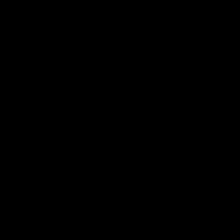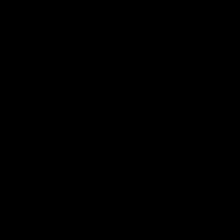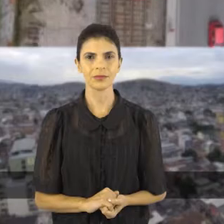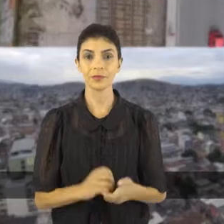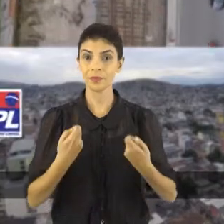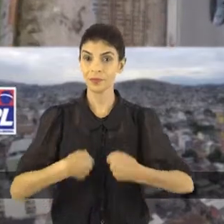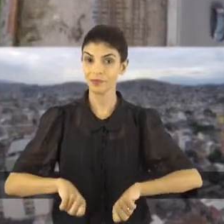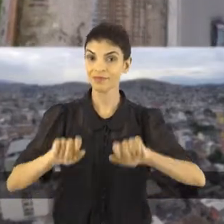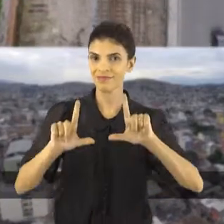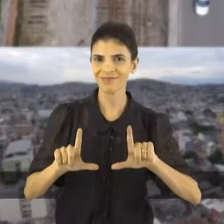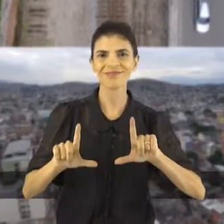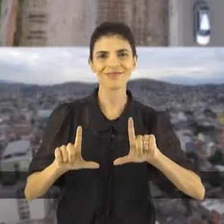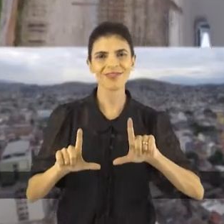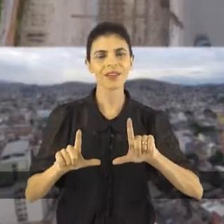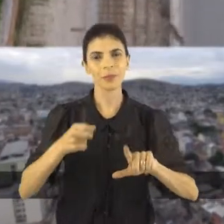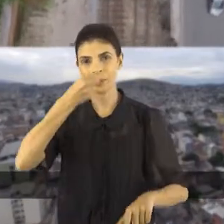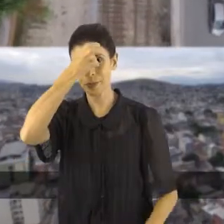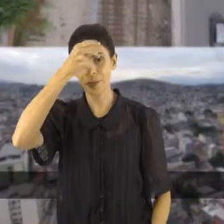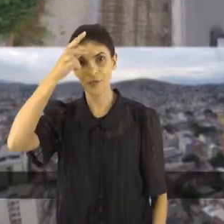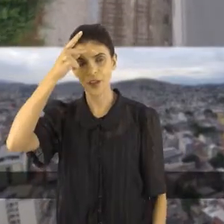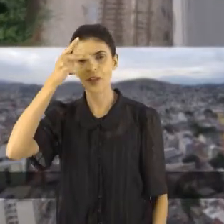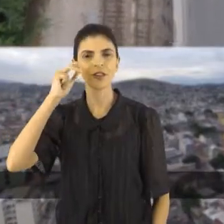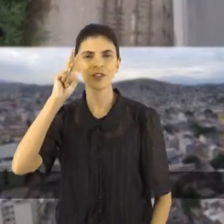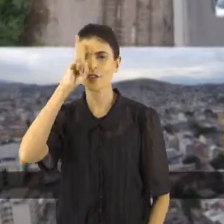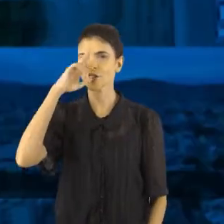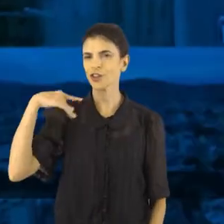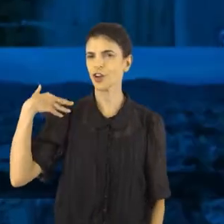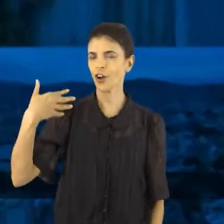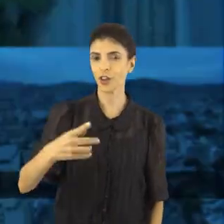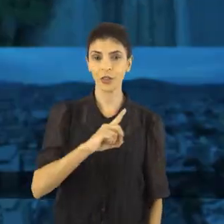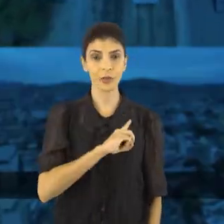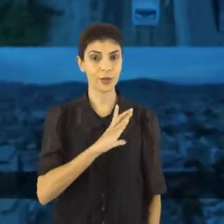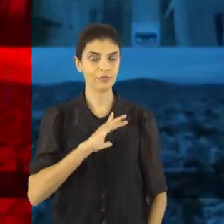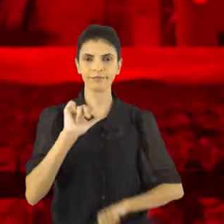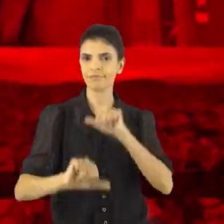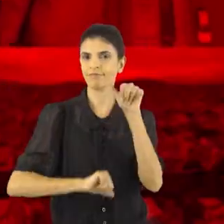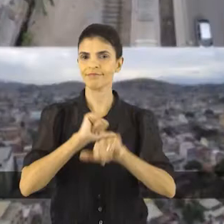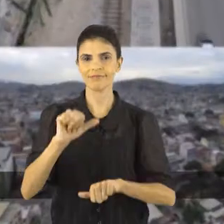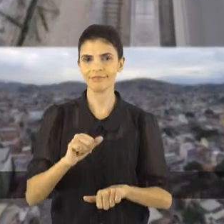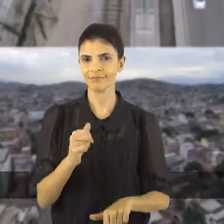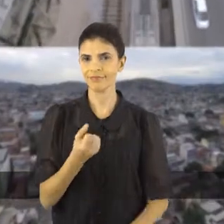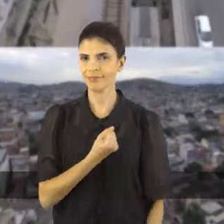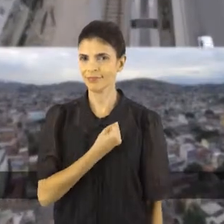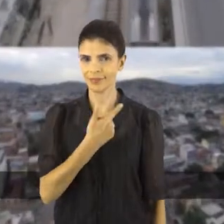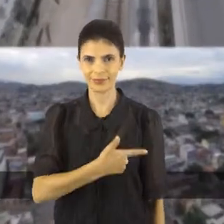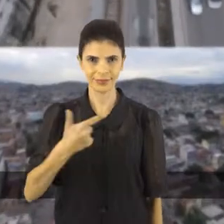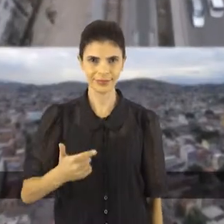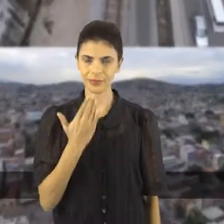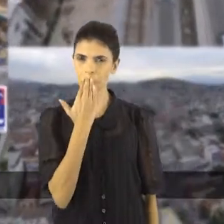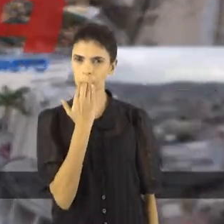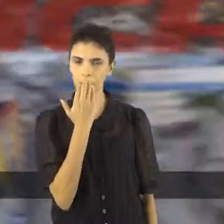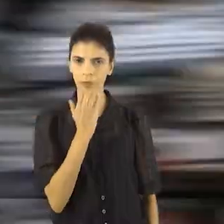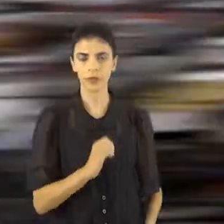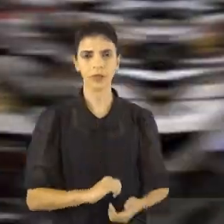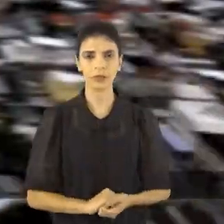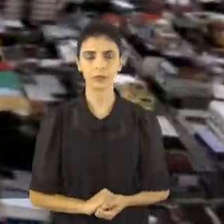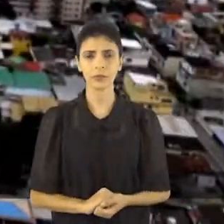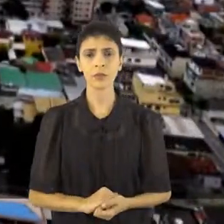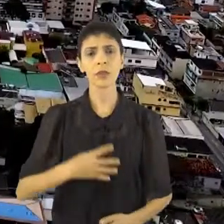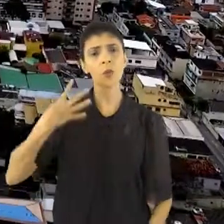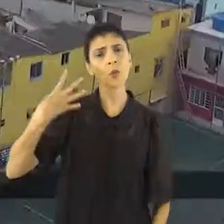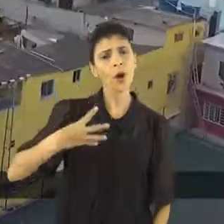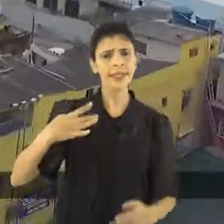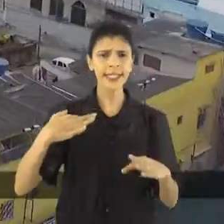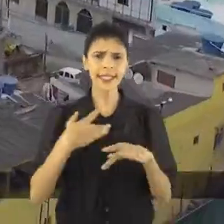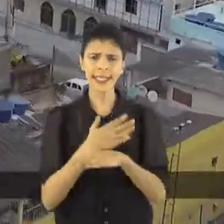No ar, o programa do prefeito que vai mudar a história de Duque de Caxias. Dica 22. Duque de